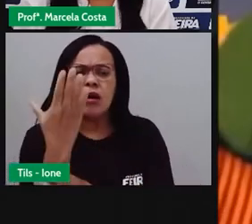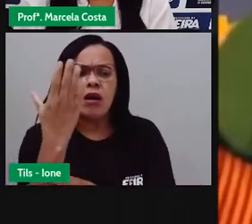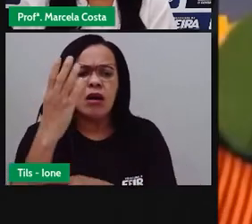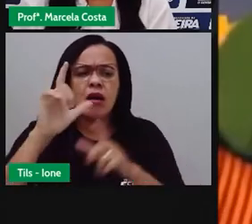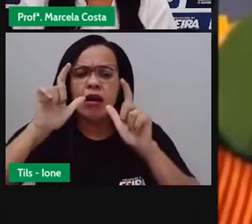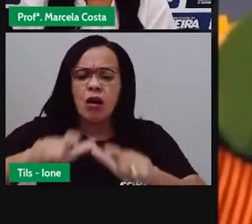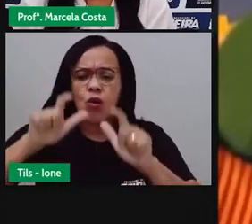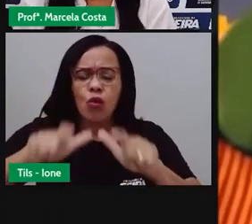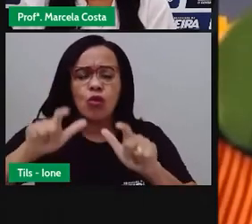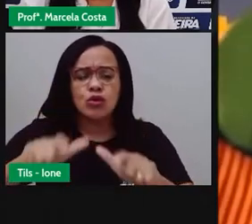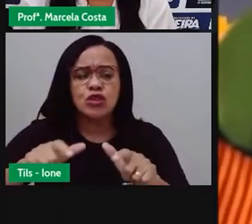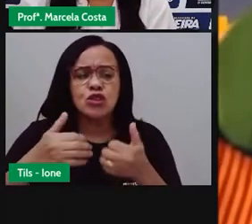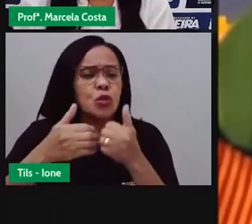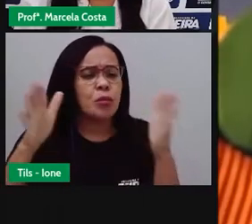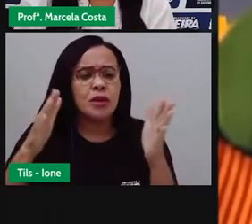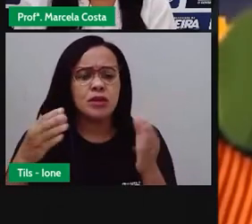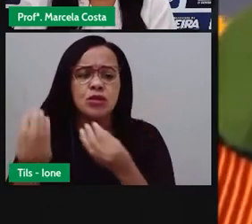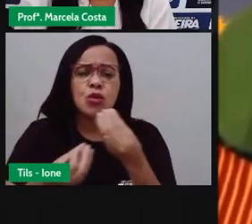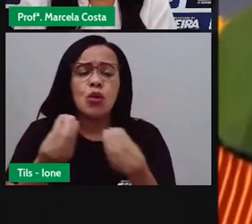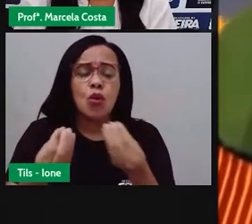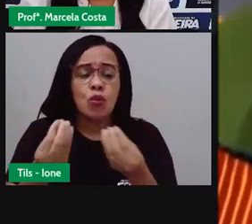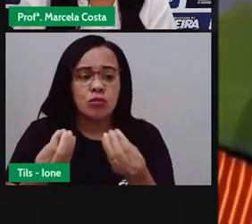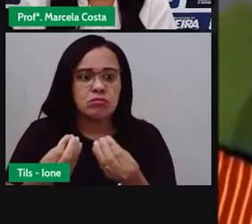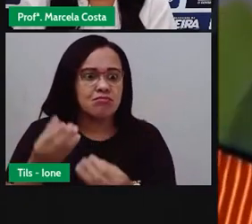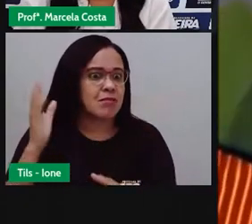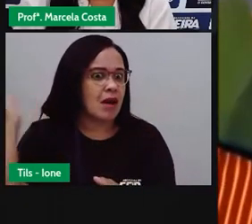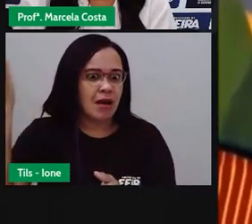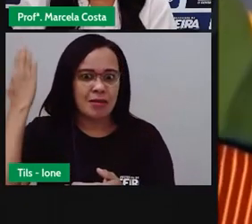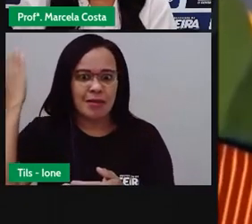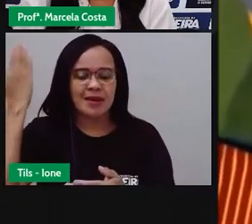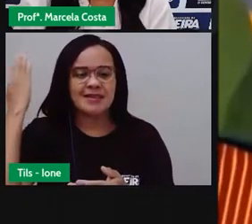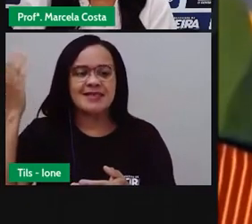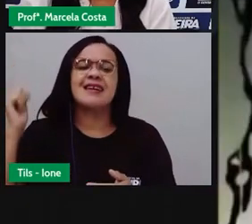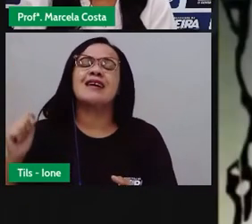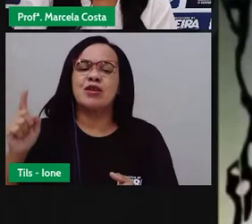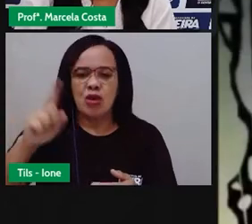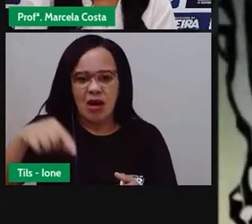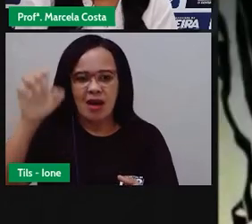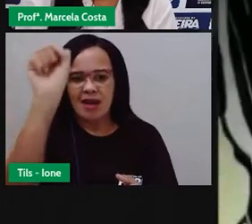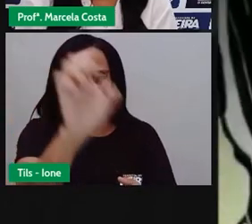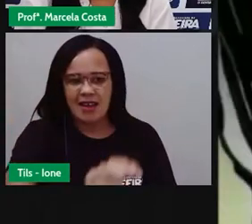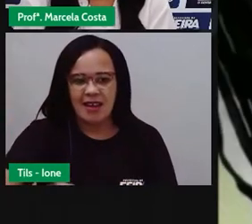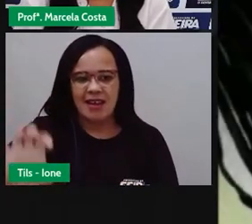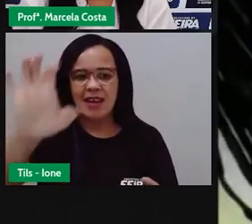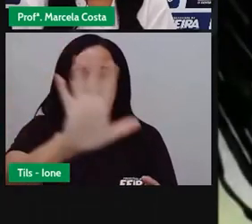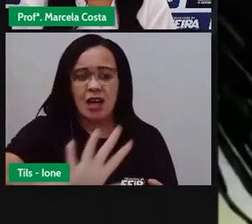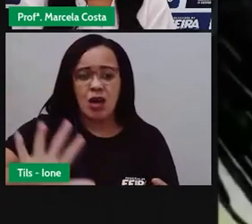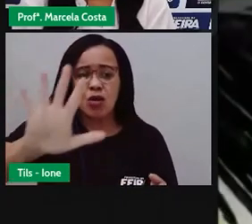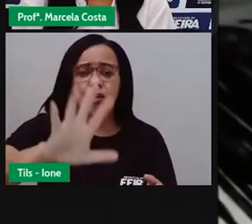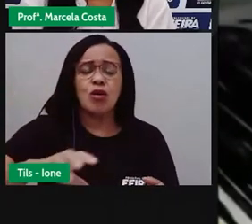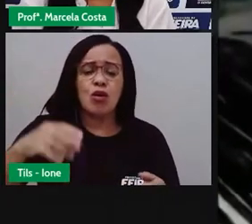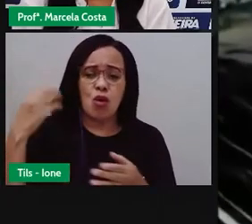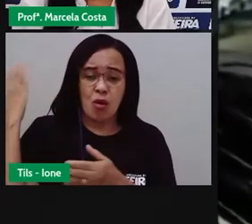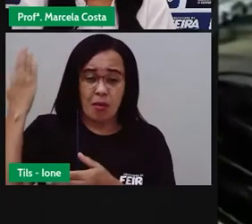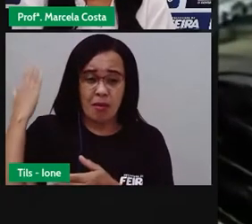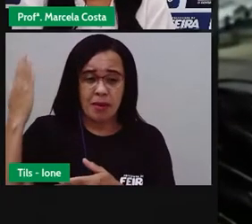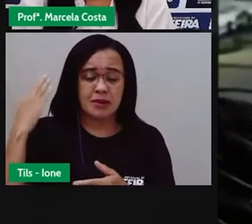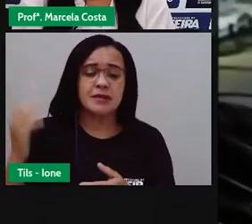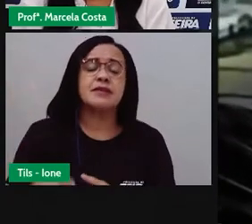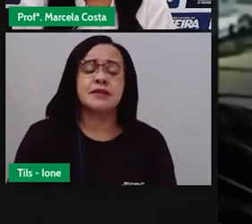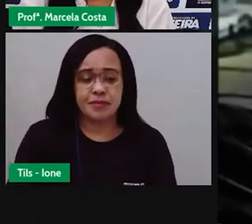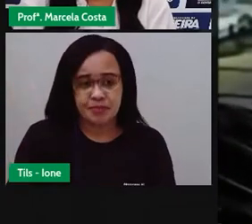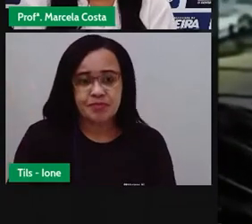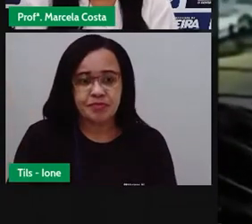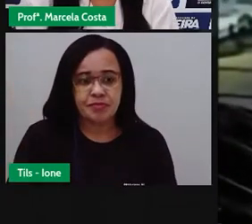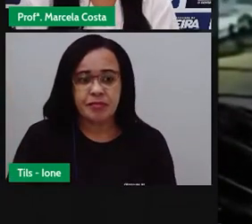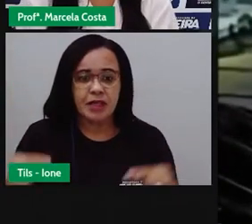As festas juninas surgiram na antiga Europa, nas celebrações pagãs que aconteciam no solstício de verão para